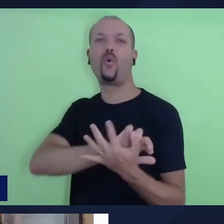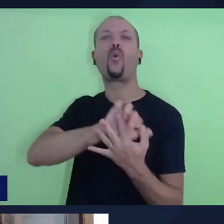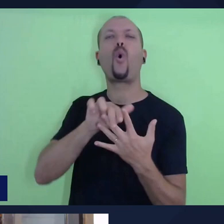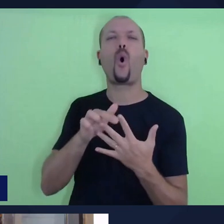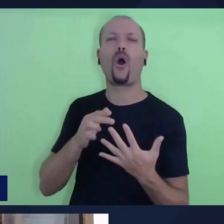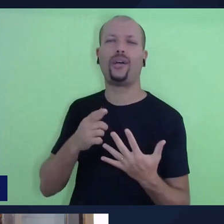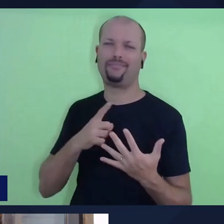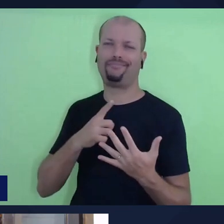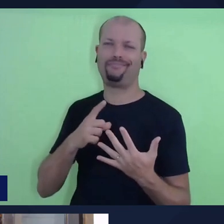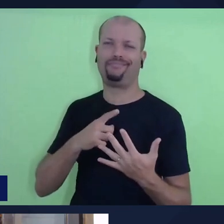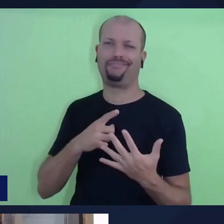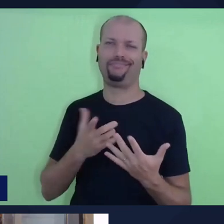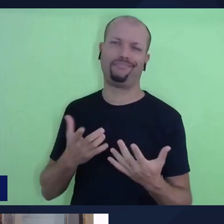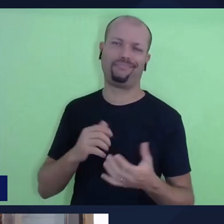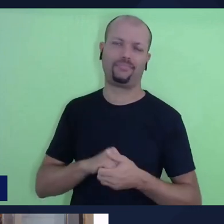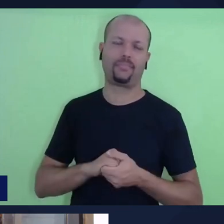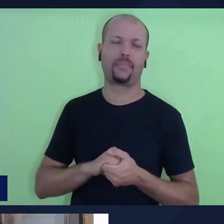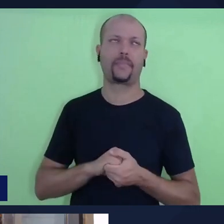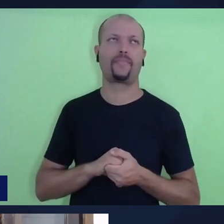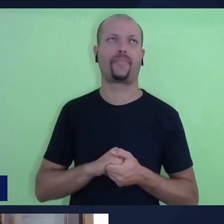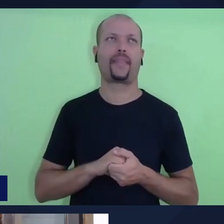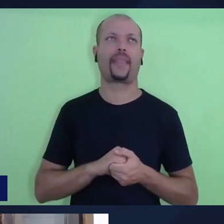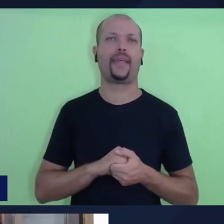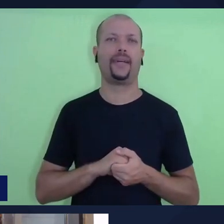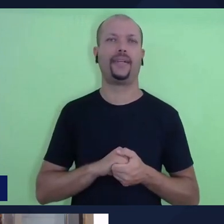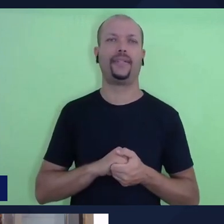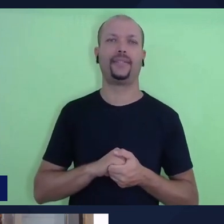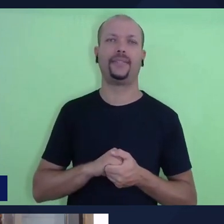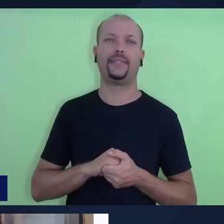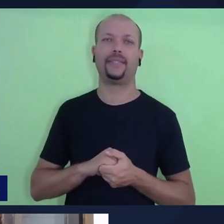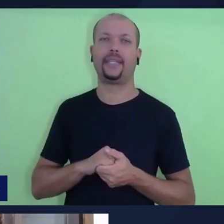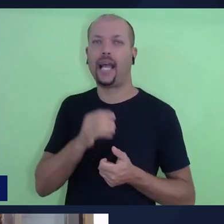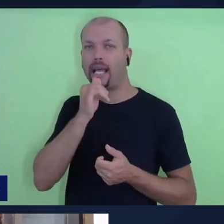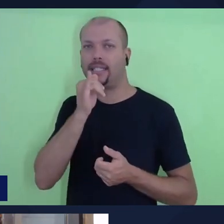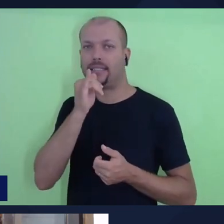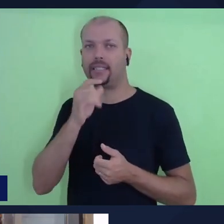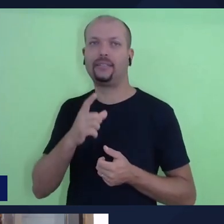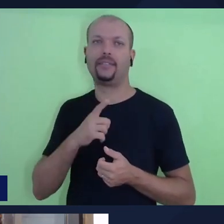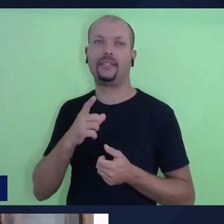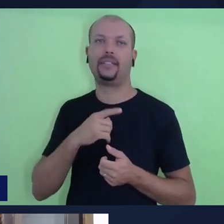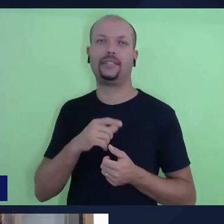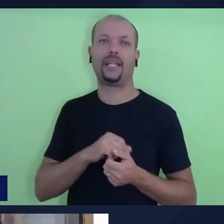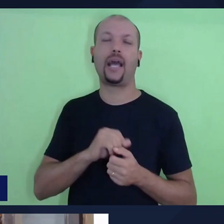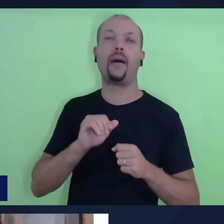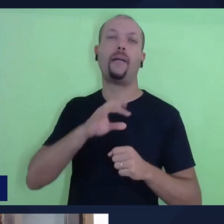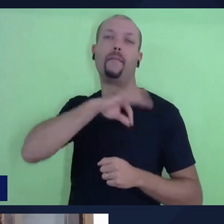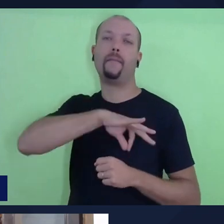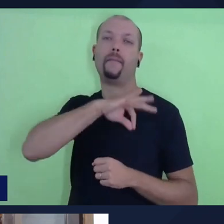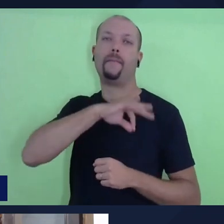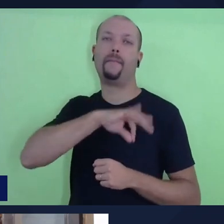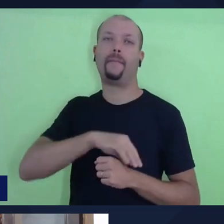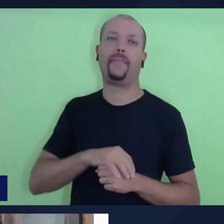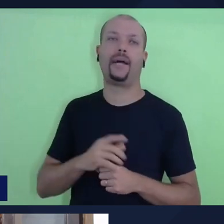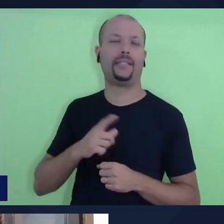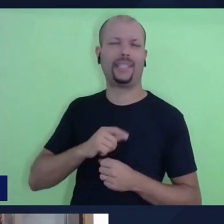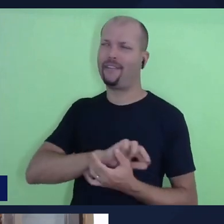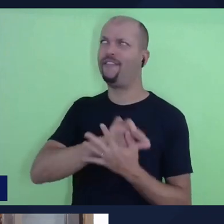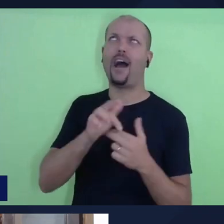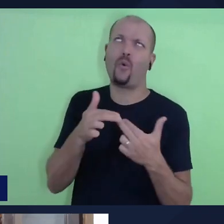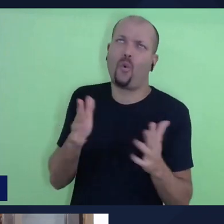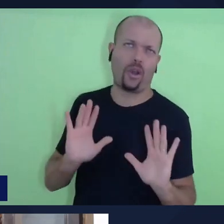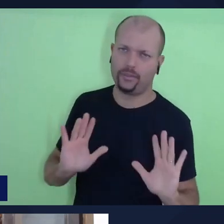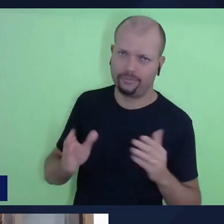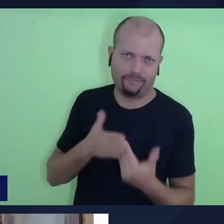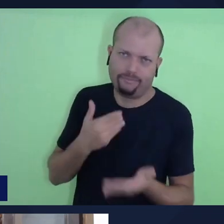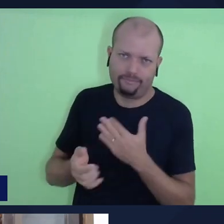renda, é ter mais proventos, é ter muitas ações, sei lá, qualquer coisa. A gente pensa